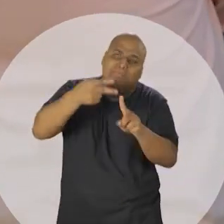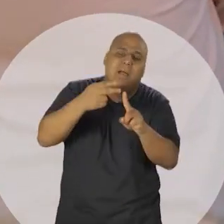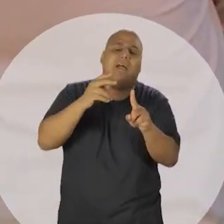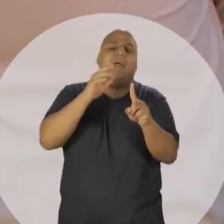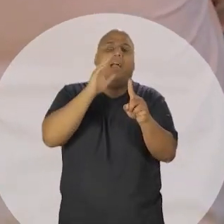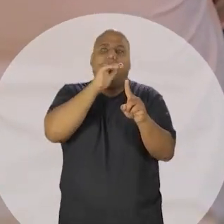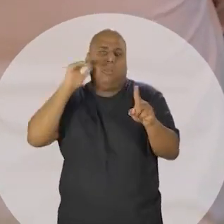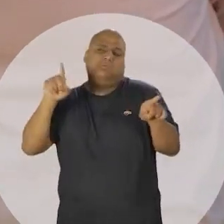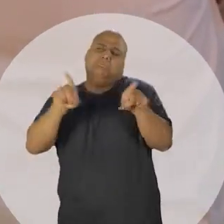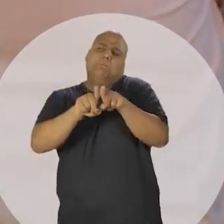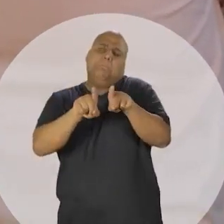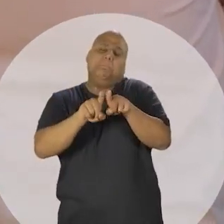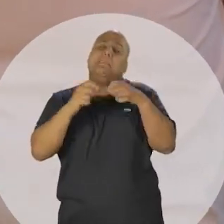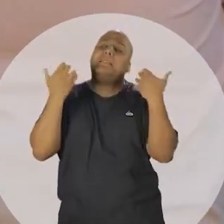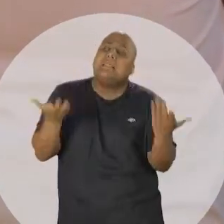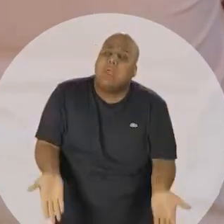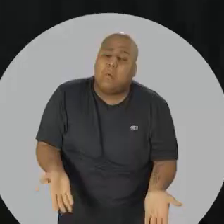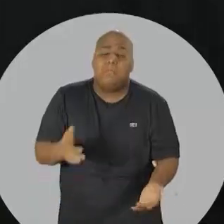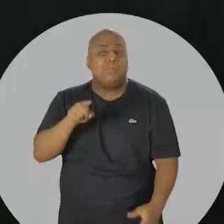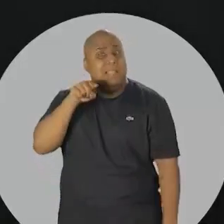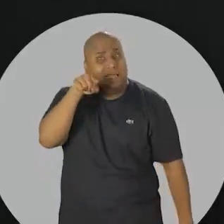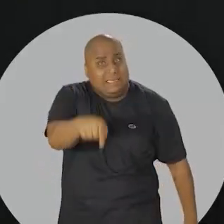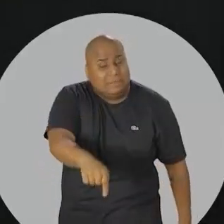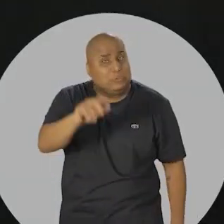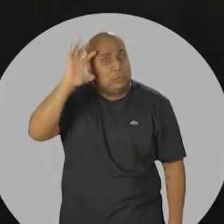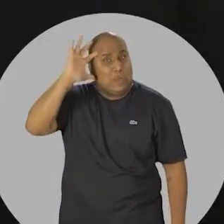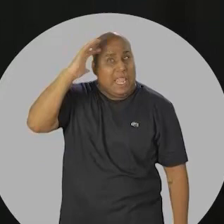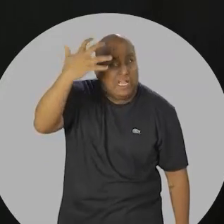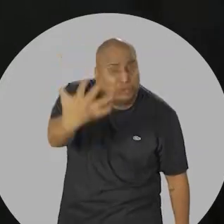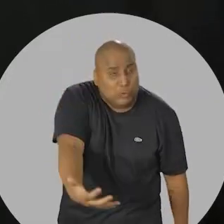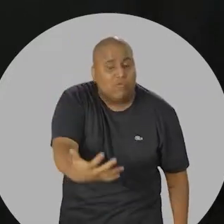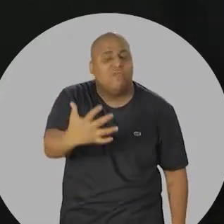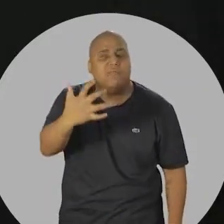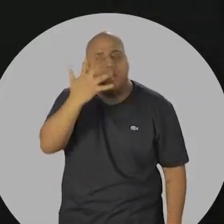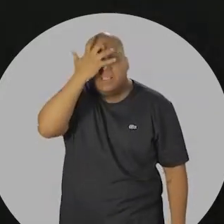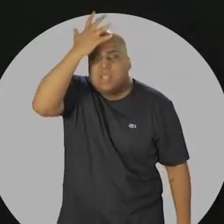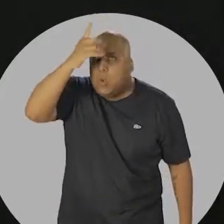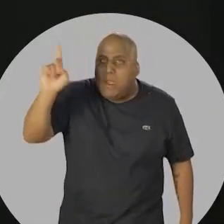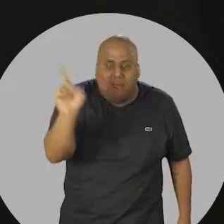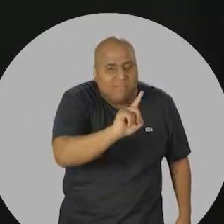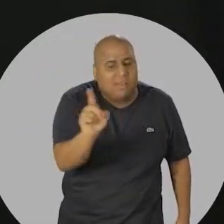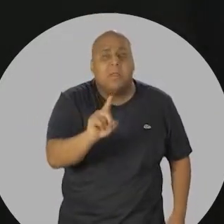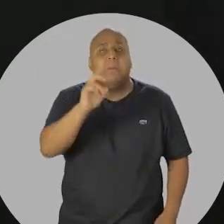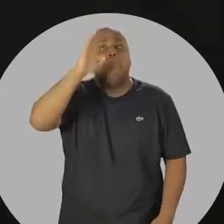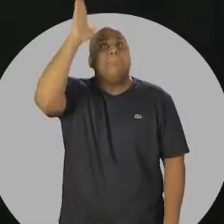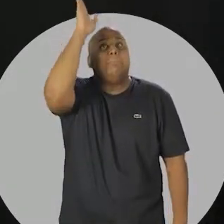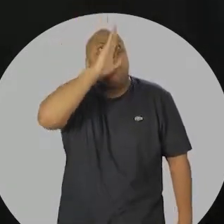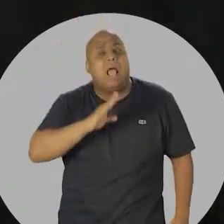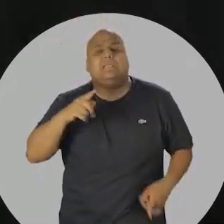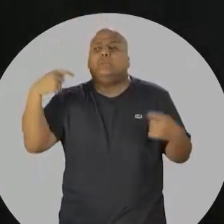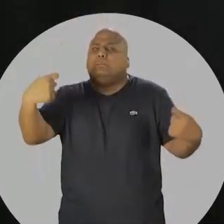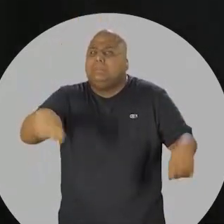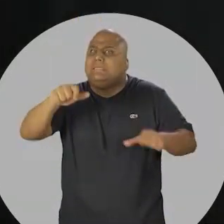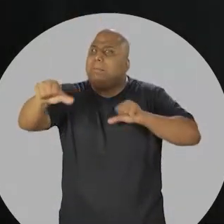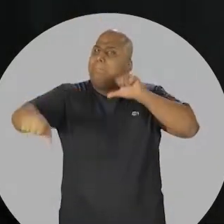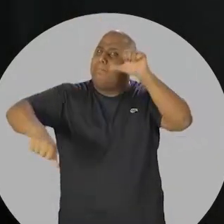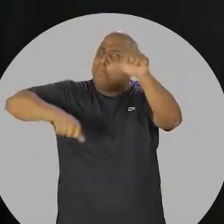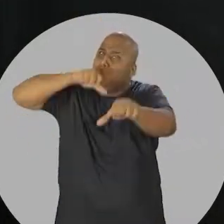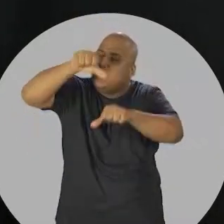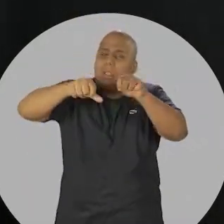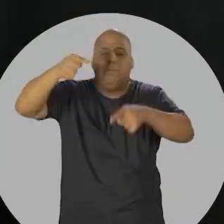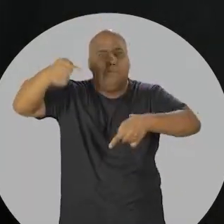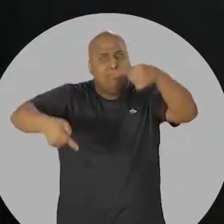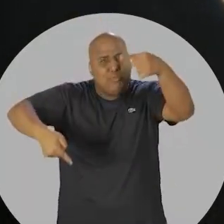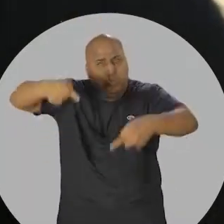as crianças, mas os adolescentes também. E isso é uma decisão de vida. E o país tem que redesenhar a sua inteligência